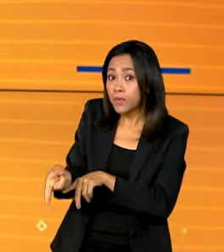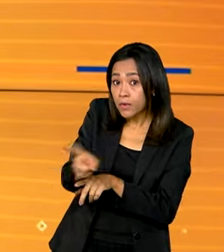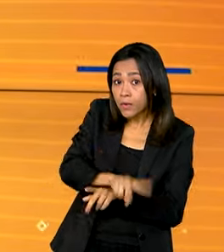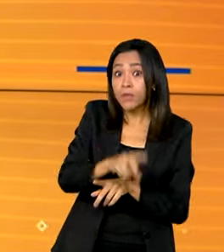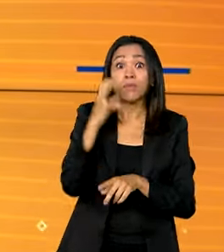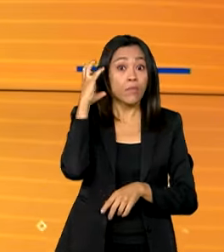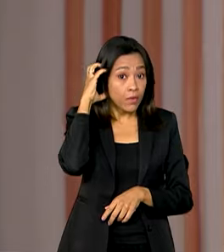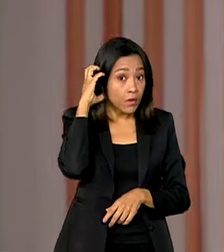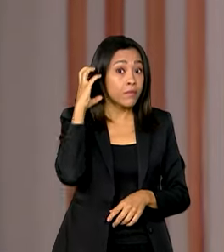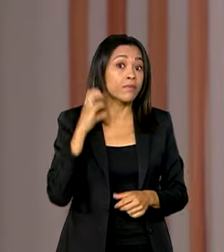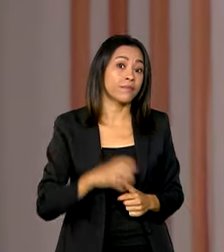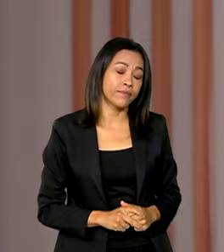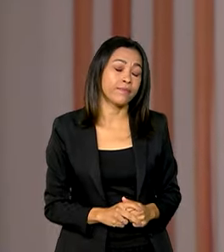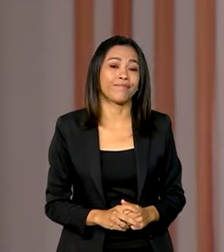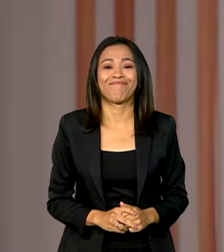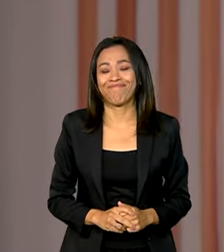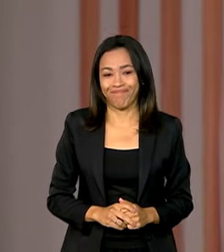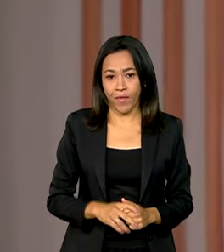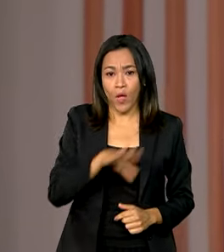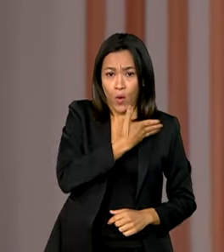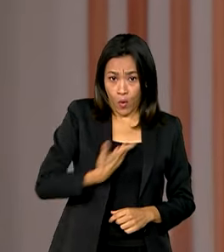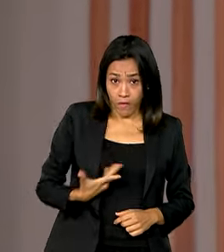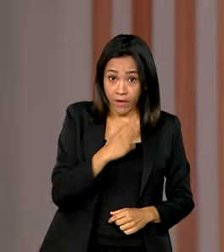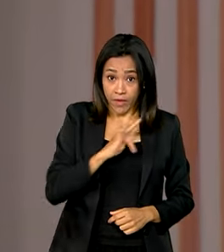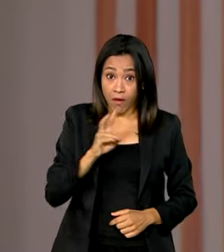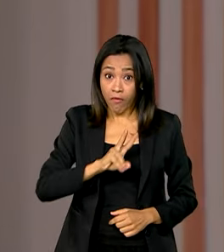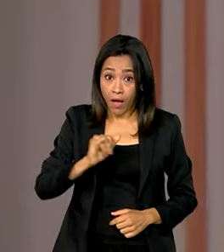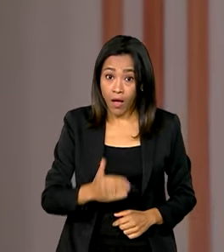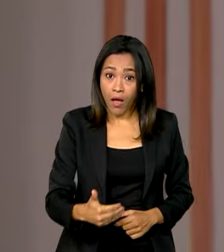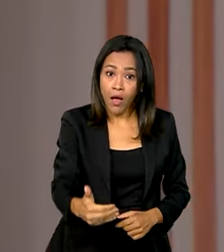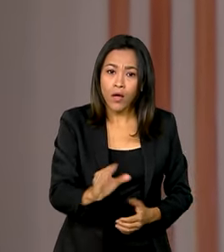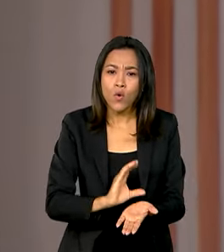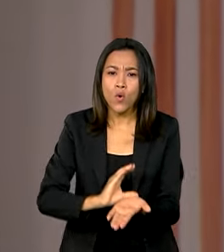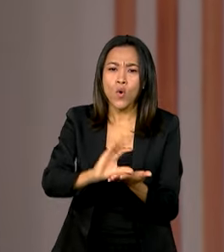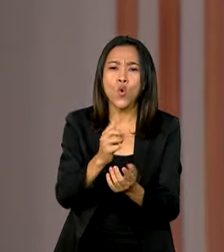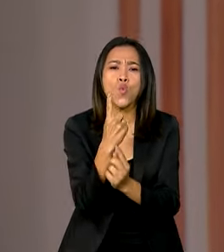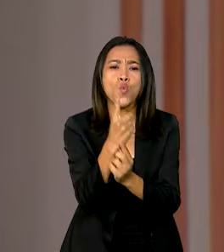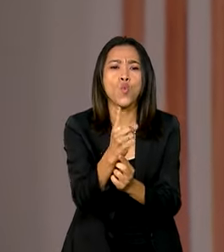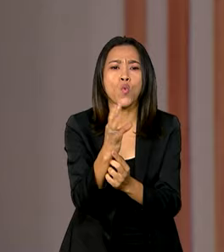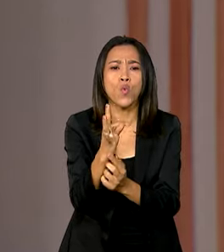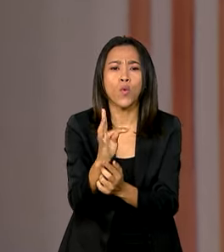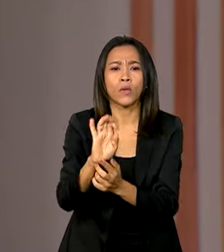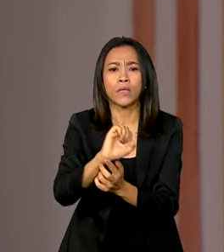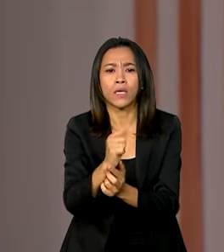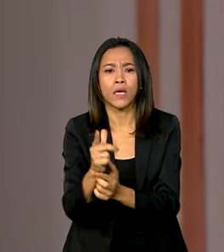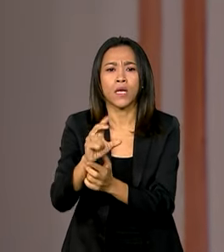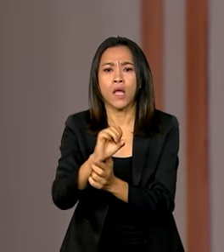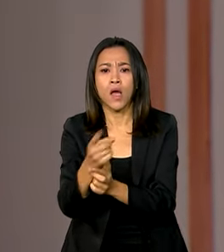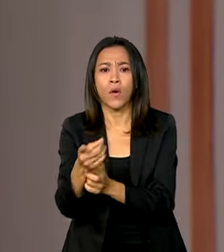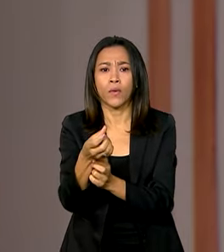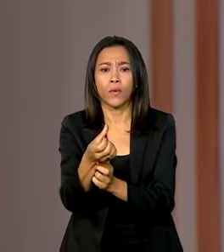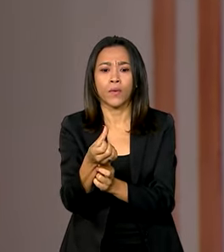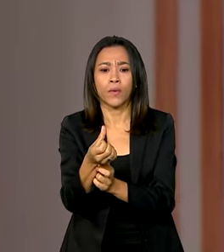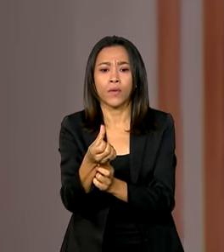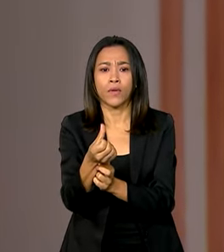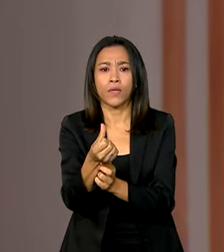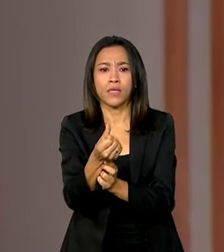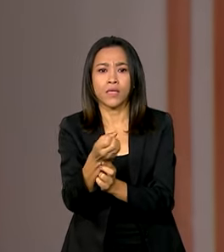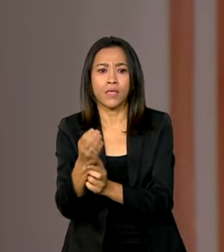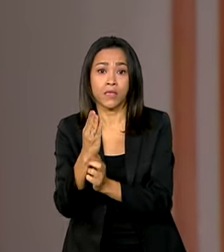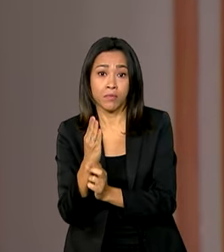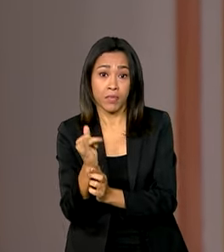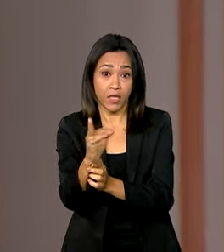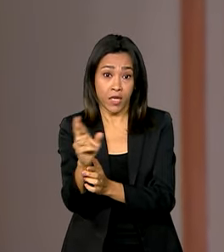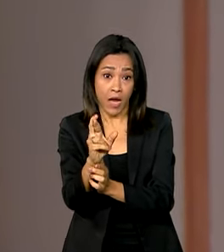Rádio GOV. O governo federal vai investir mais de 1 trilhão e 600 bilhões de reais para